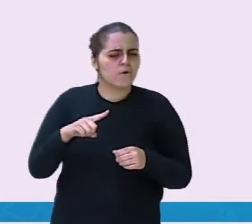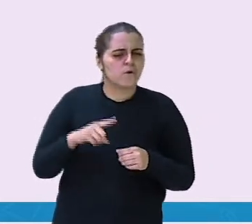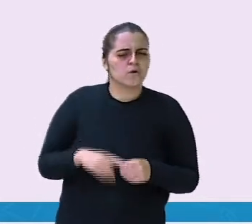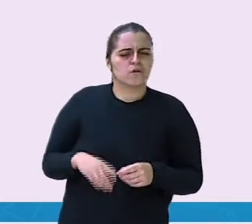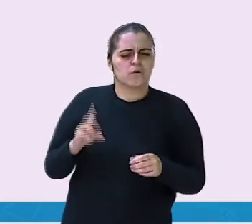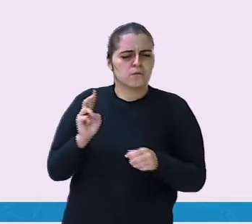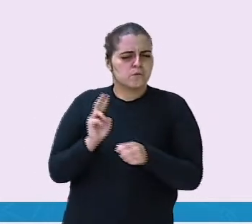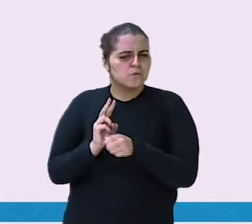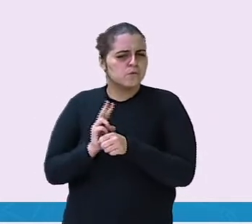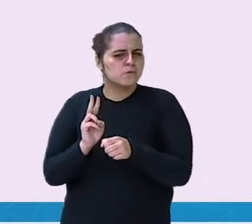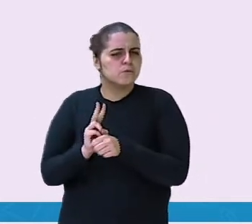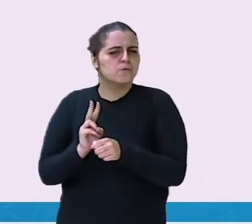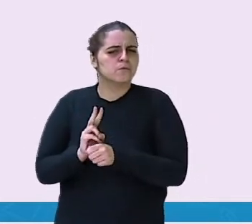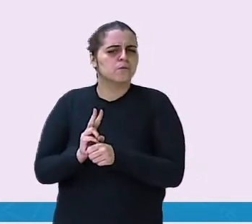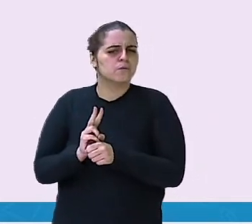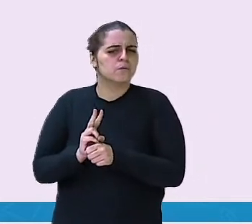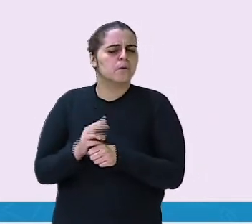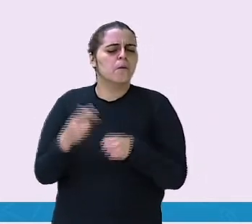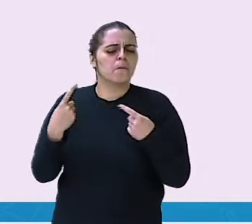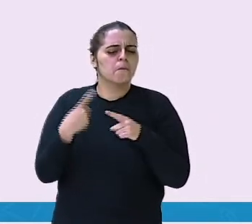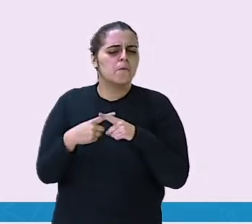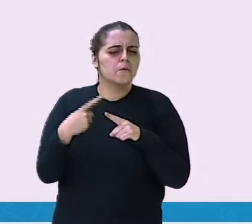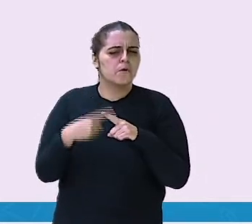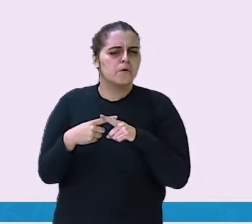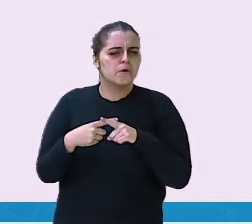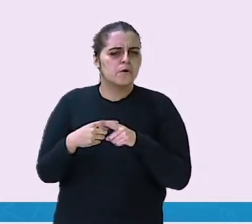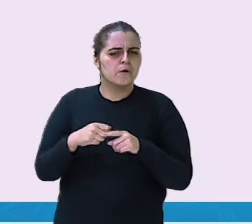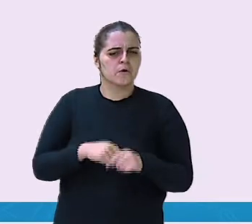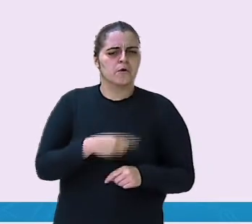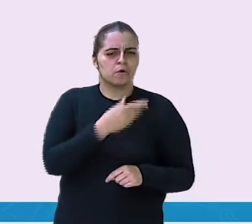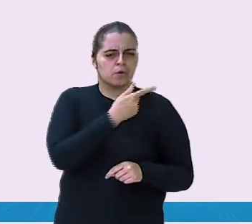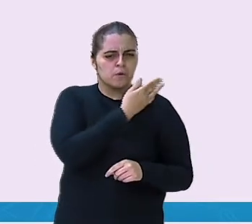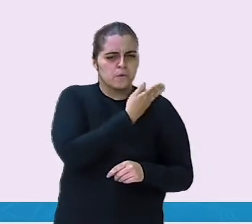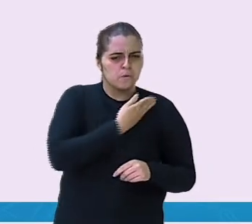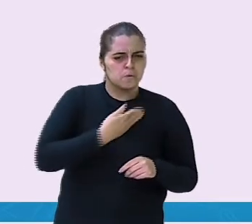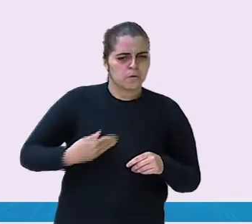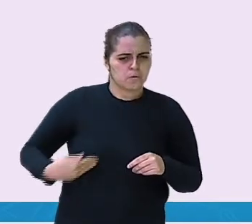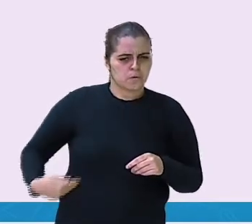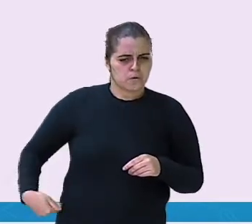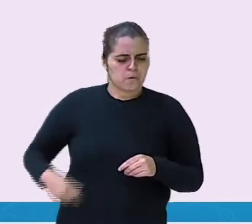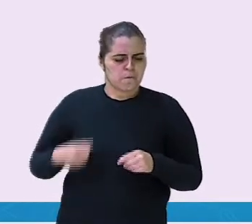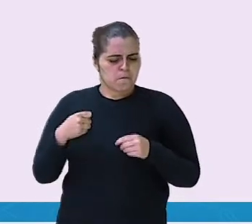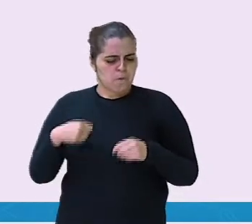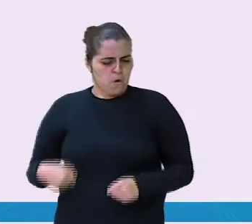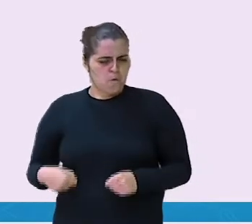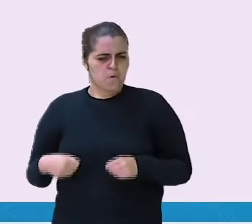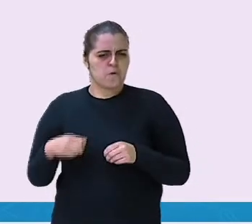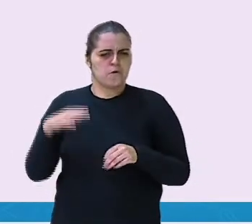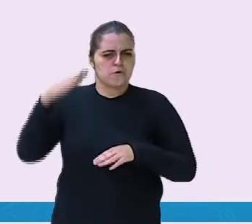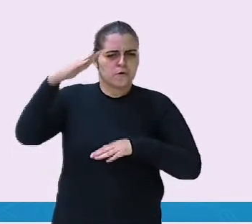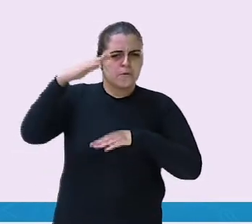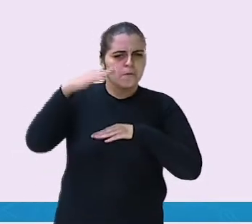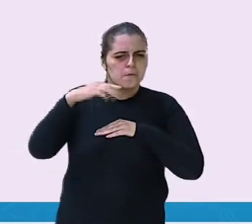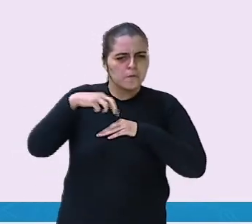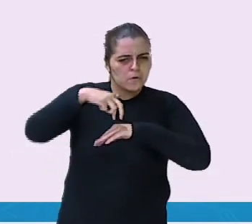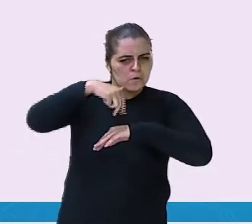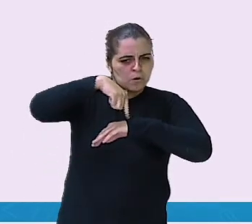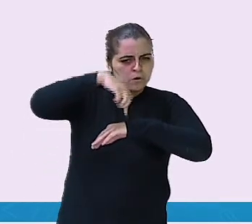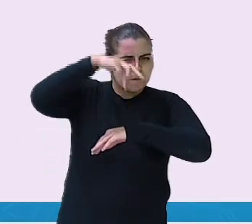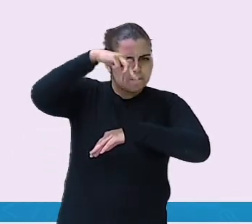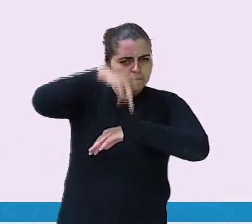que tomar muito cuidado, porque o presidente pode pisar em mim sem querer.